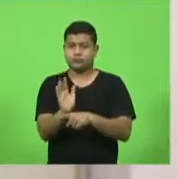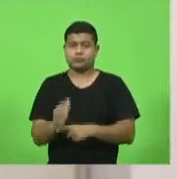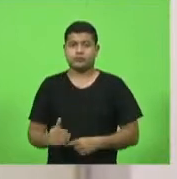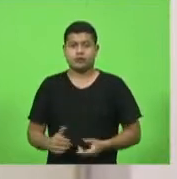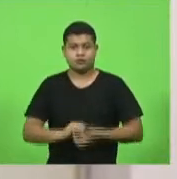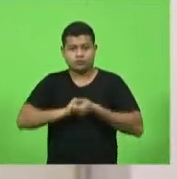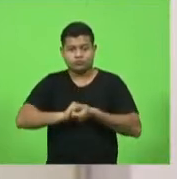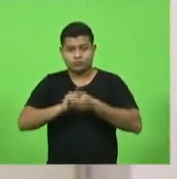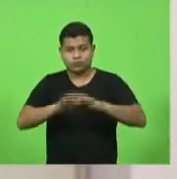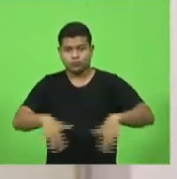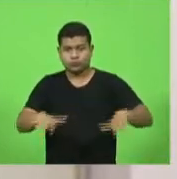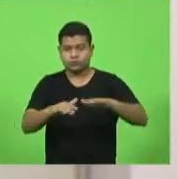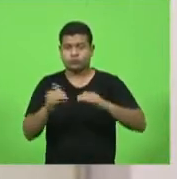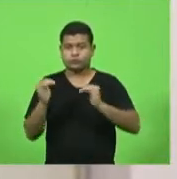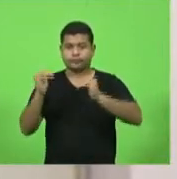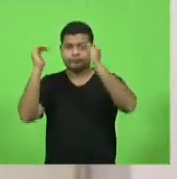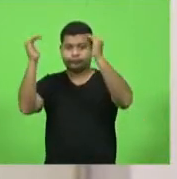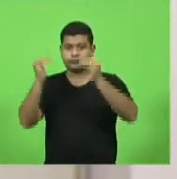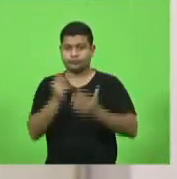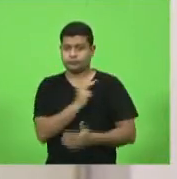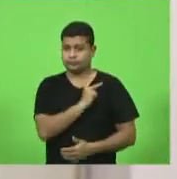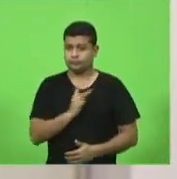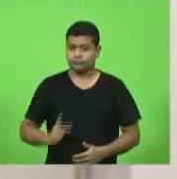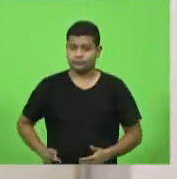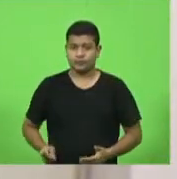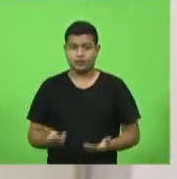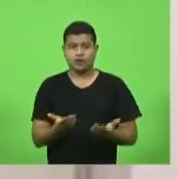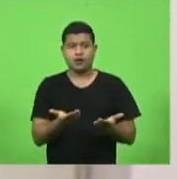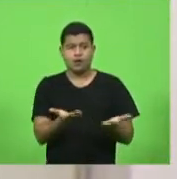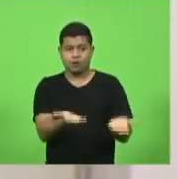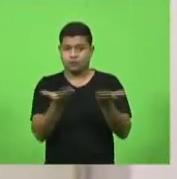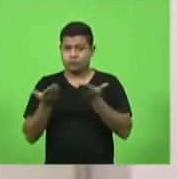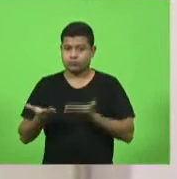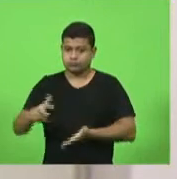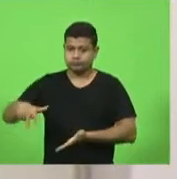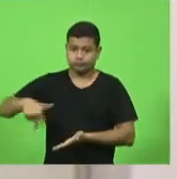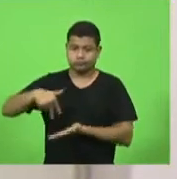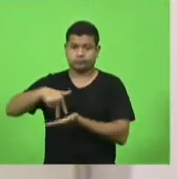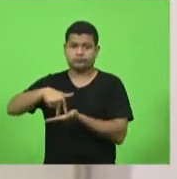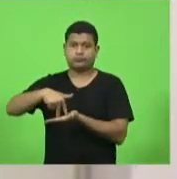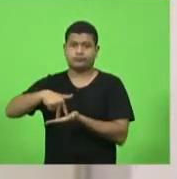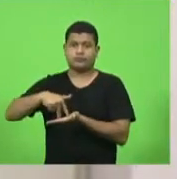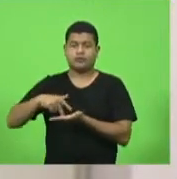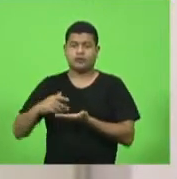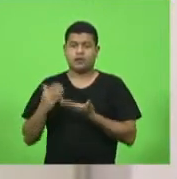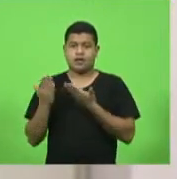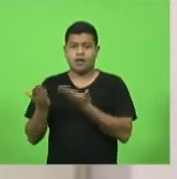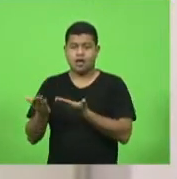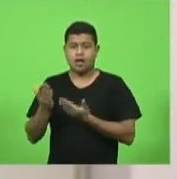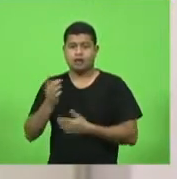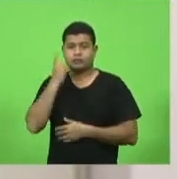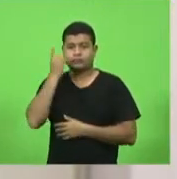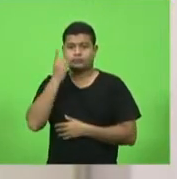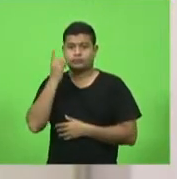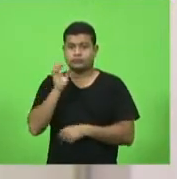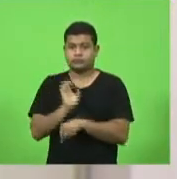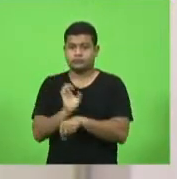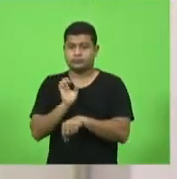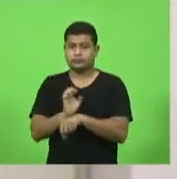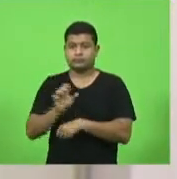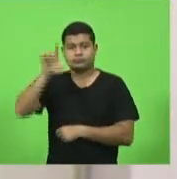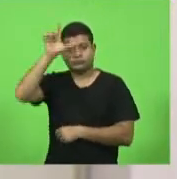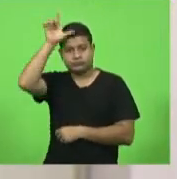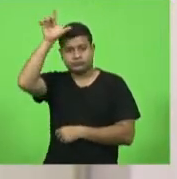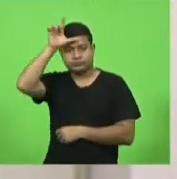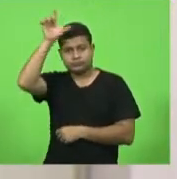as autoridades, o senhor presidente convidou para fazer uso da palavra o excelentíssimo senhor deputado estadual Sargento